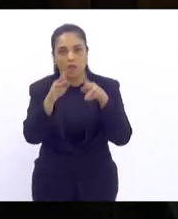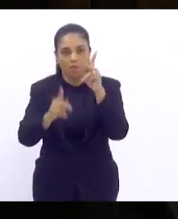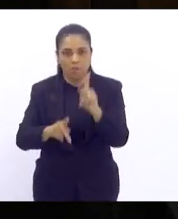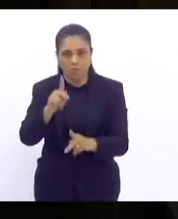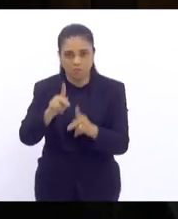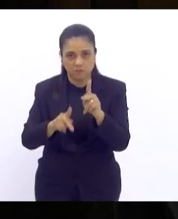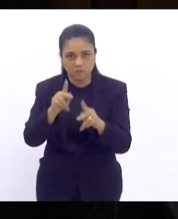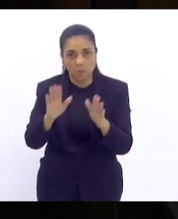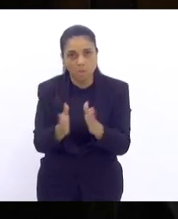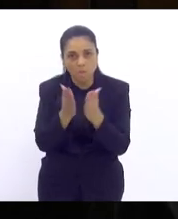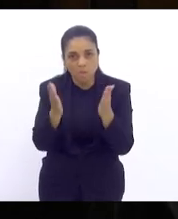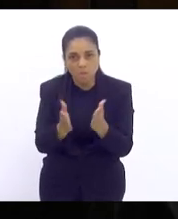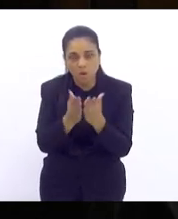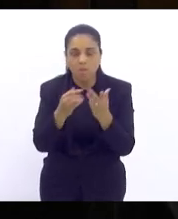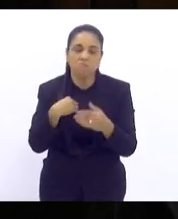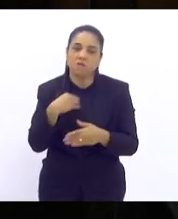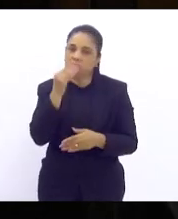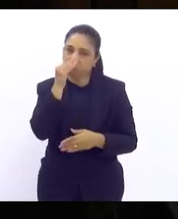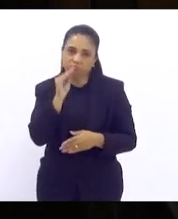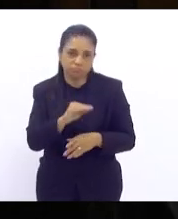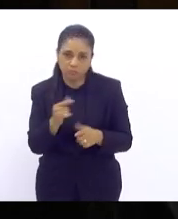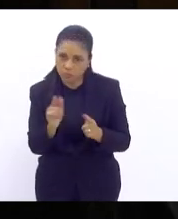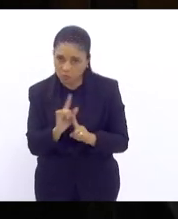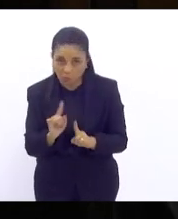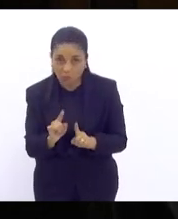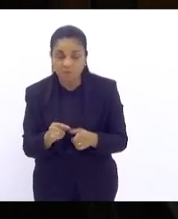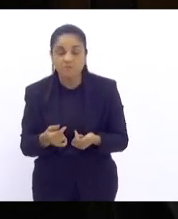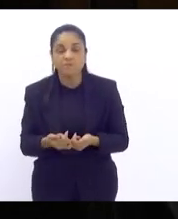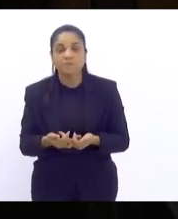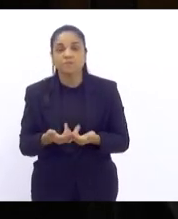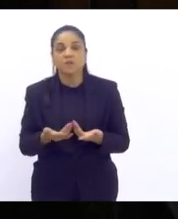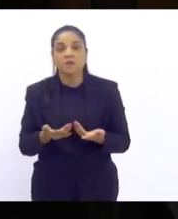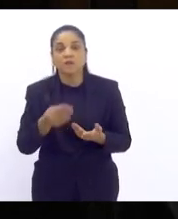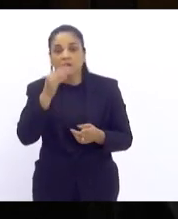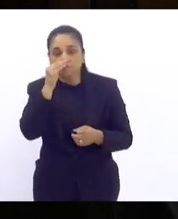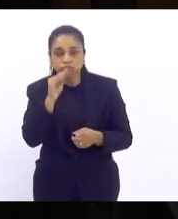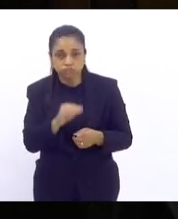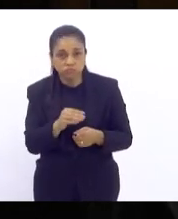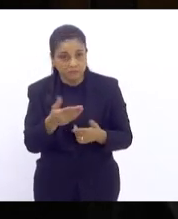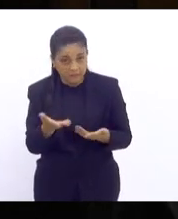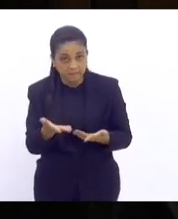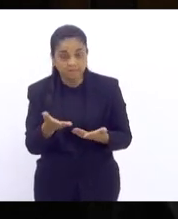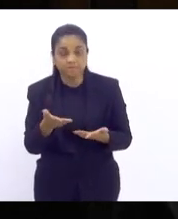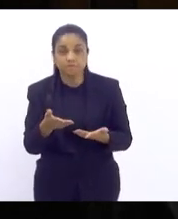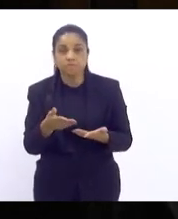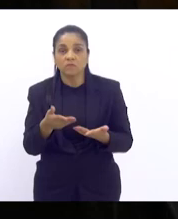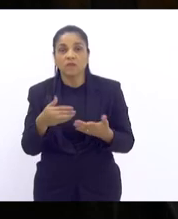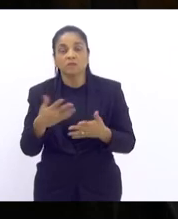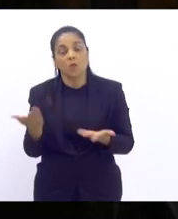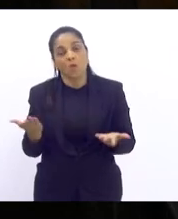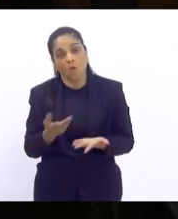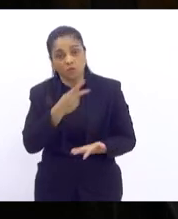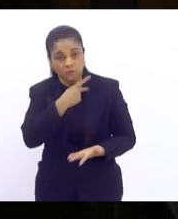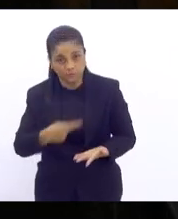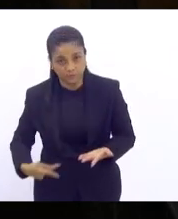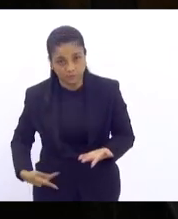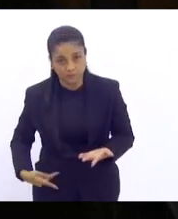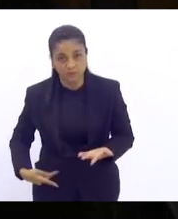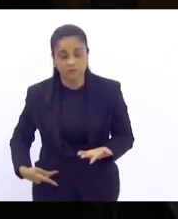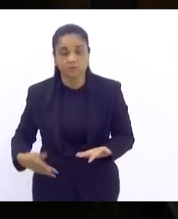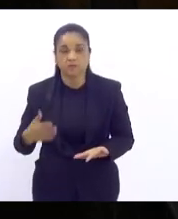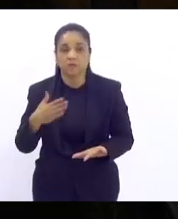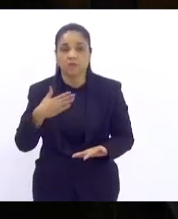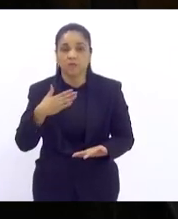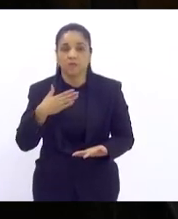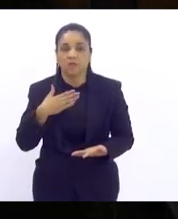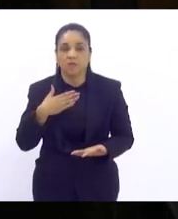empobrecida mas não atende então fica aqui senhor presidente toda a nossa toda a nossa